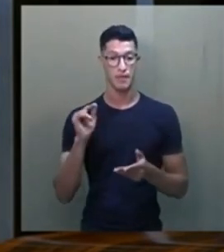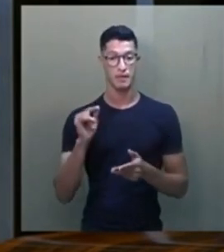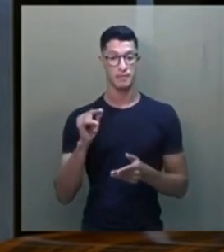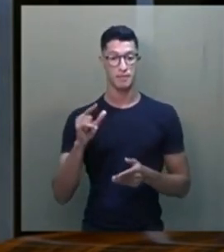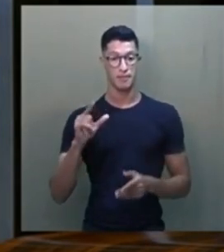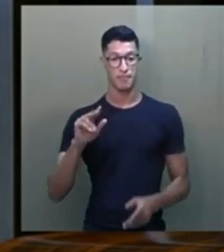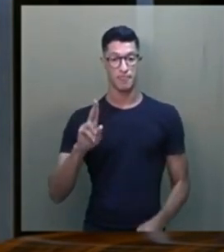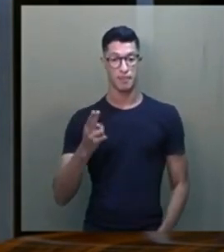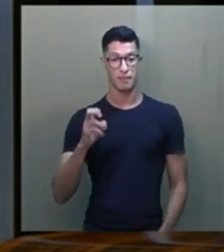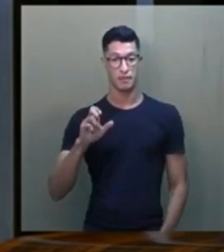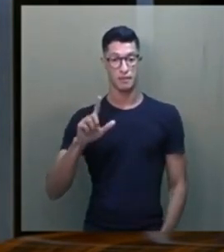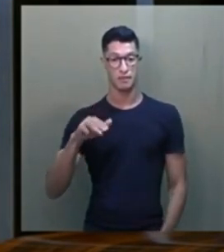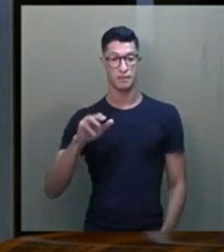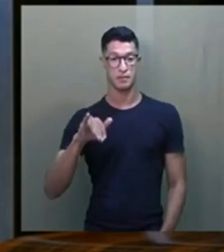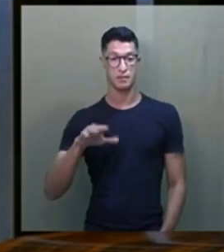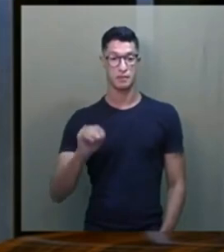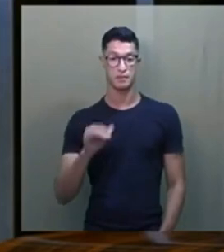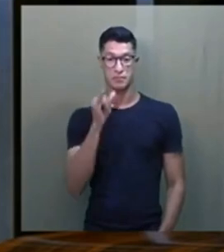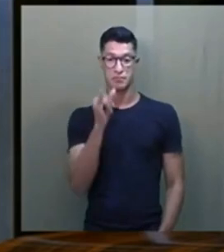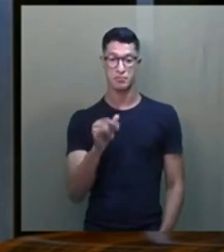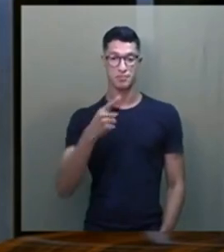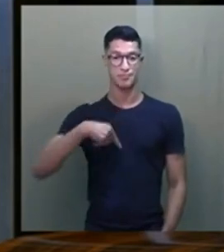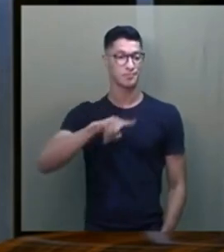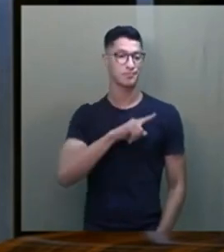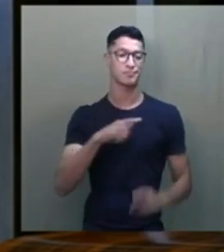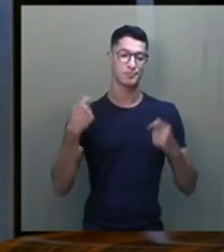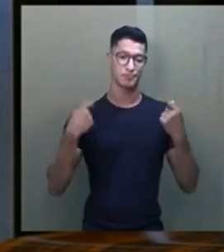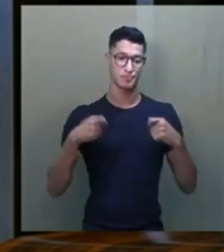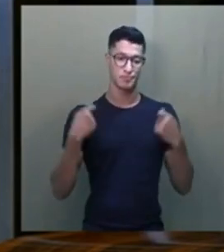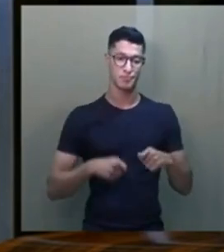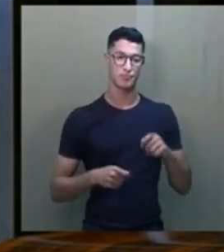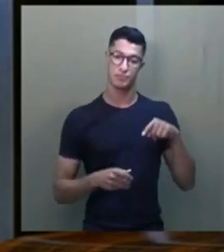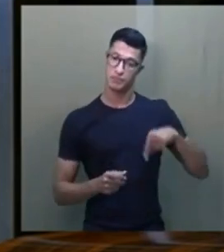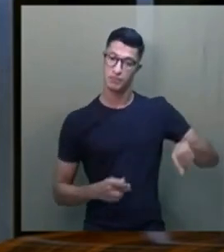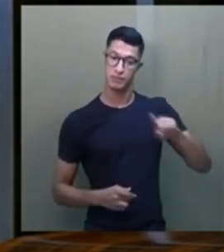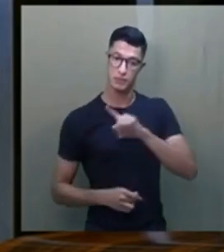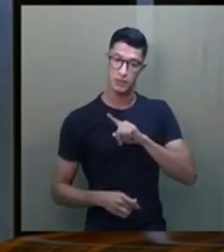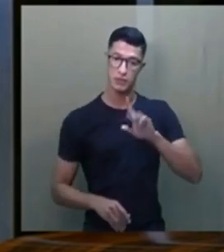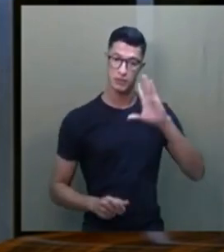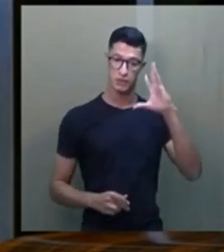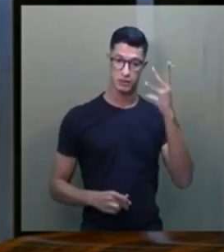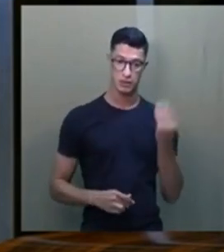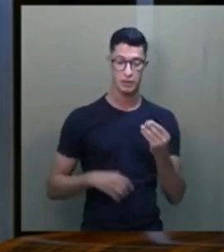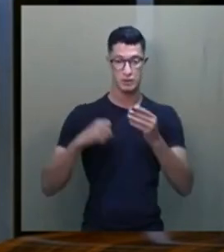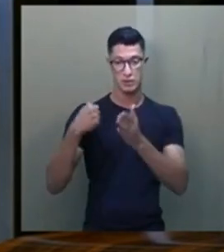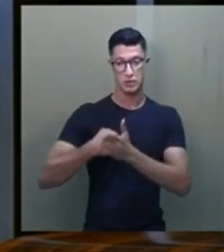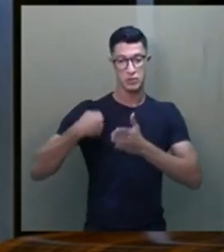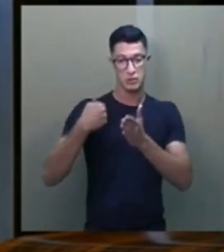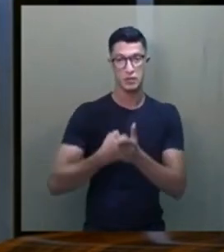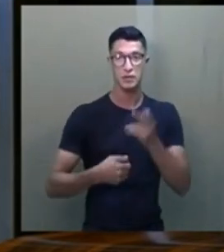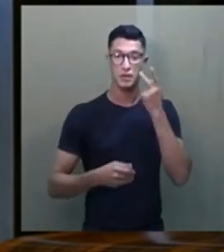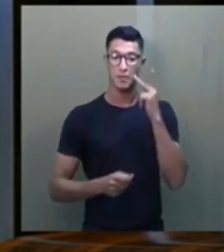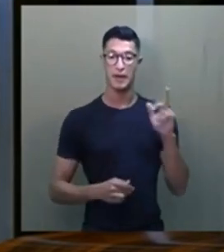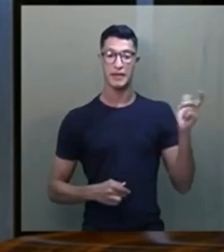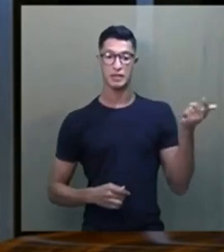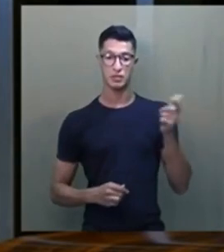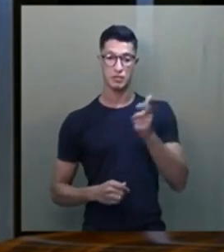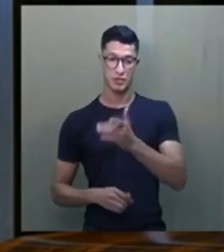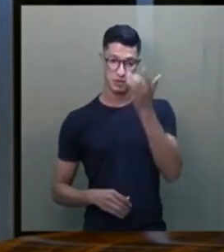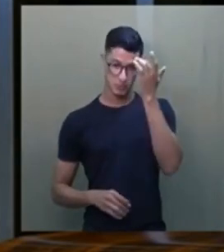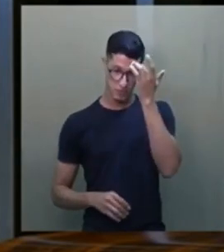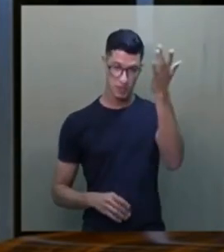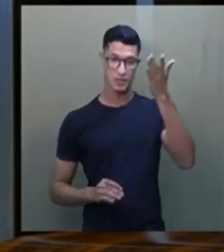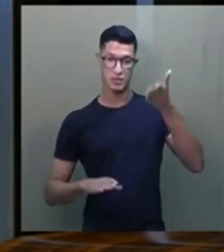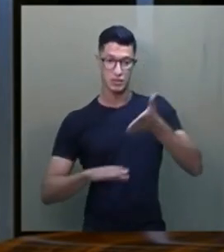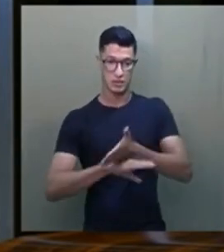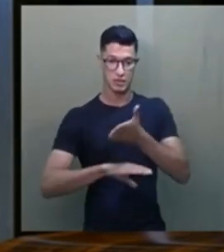Emmanuel diz aqui é que a gente precisa, nós espíritas, lutarmos para diminuir a facilidade de